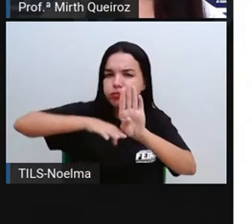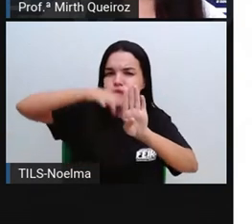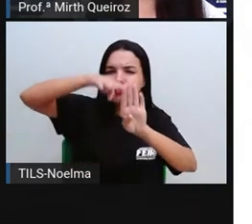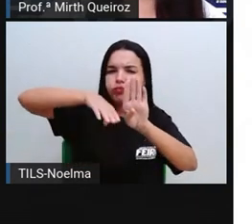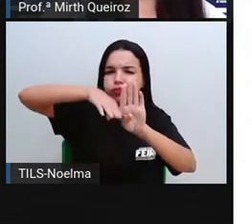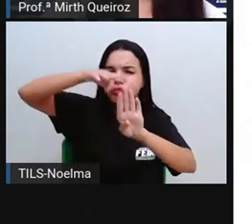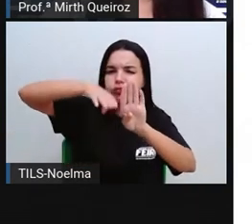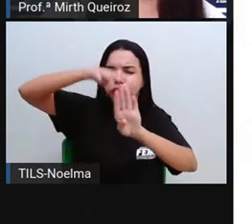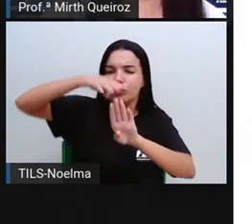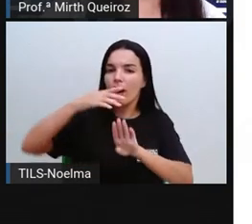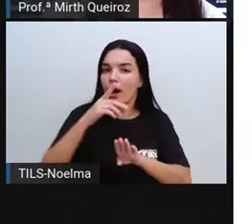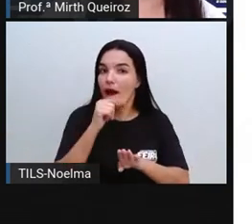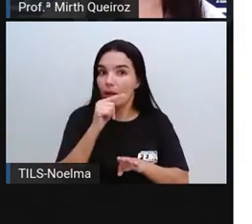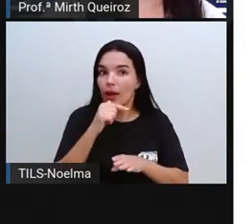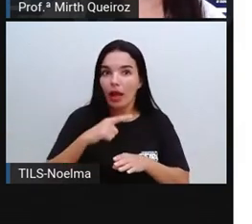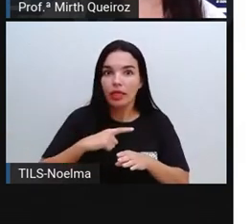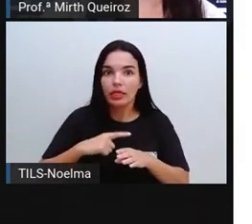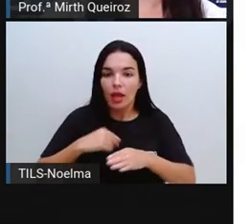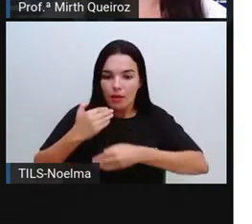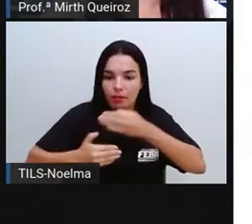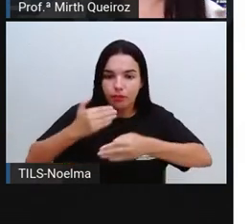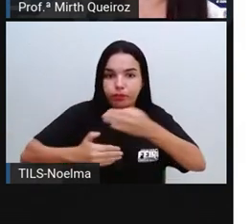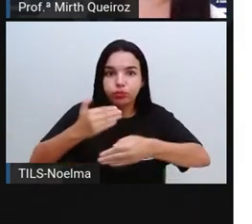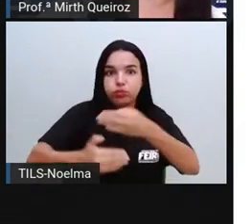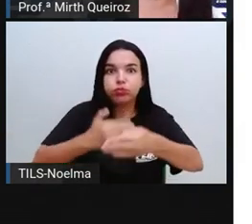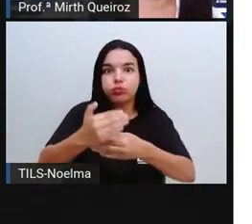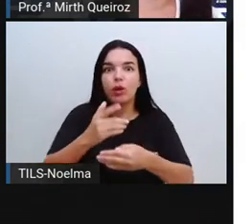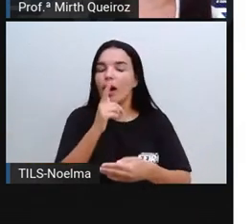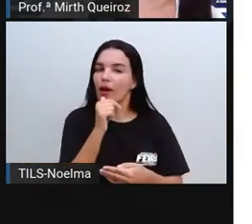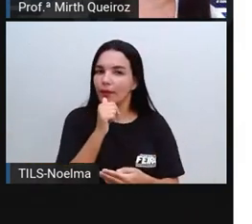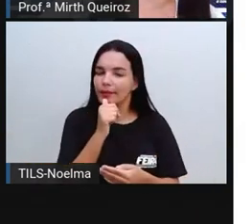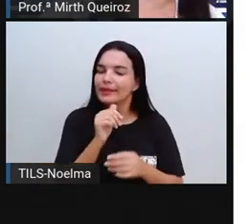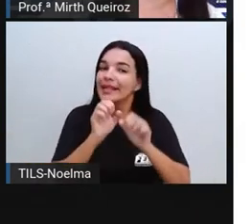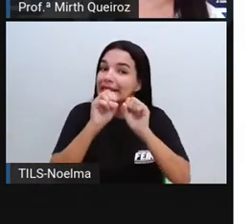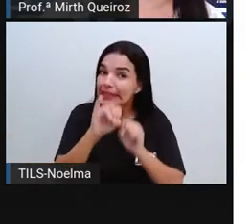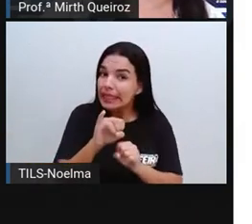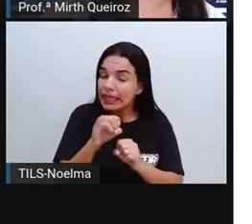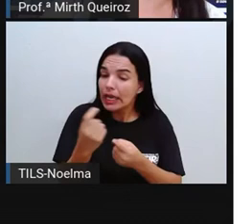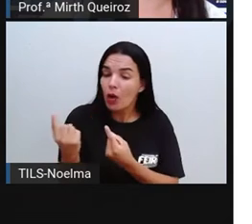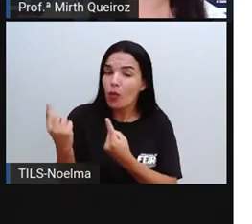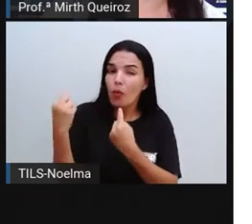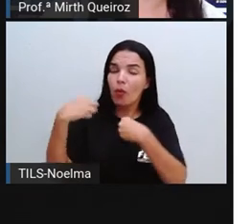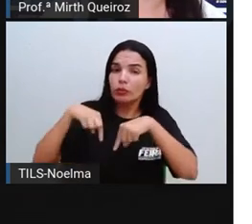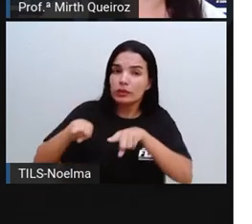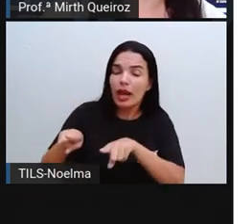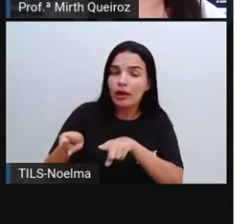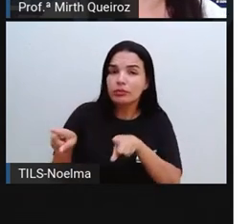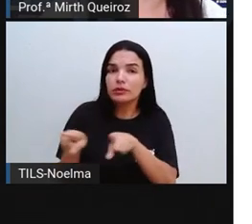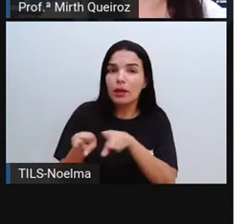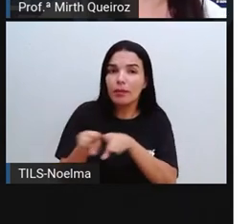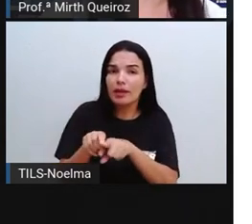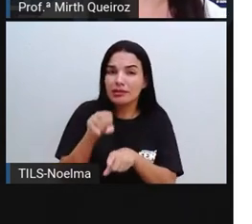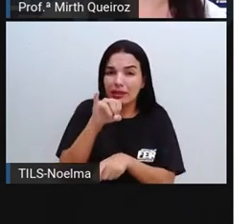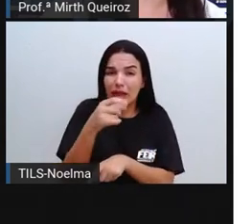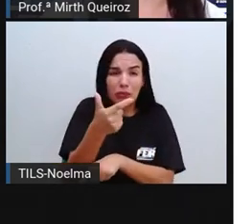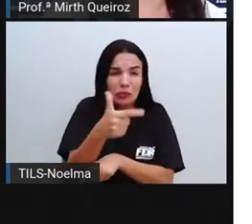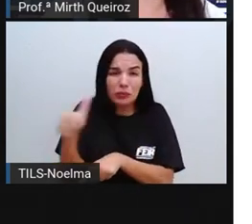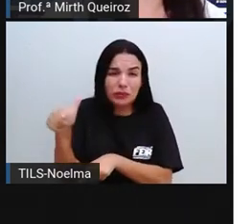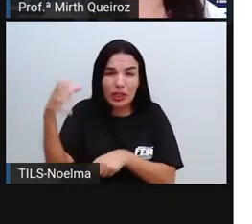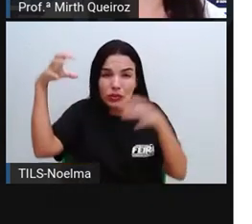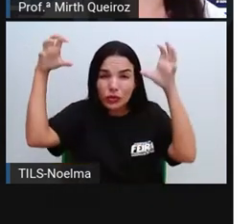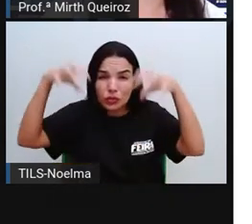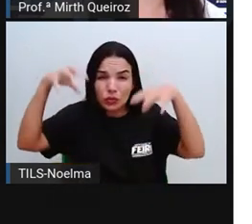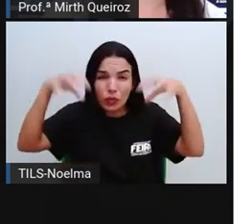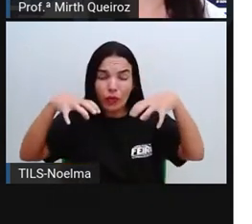das hidrelétricas, ela vai aumentar. Ao contrário, também acontece em períodos de estiagem, né? Como há pouca